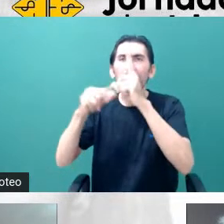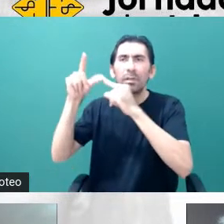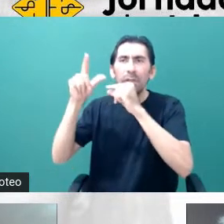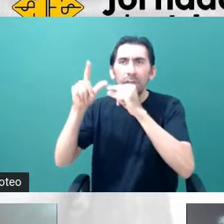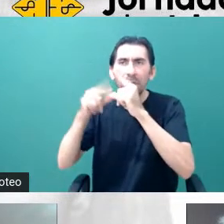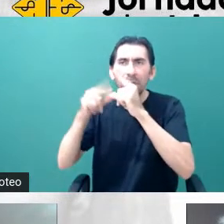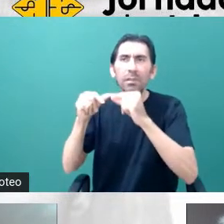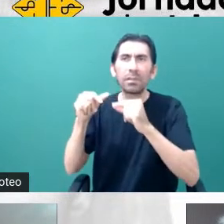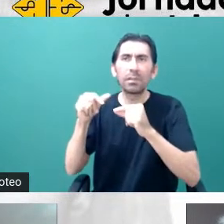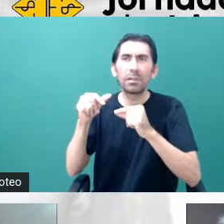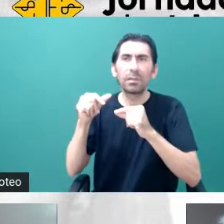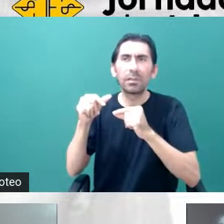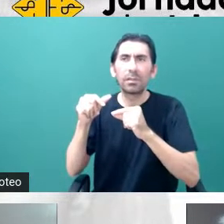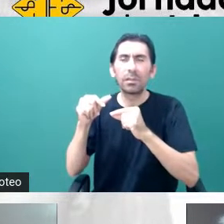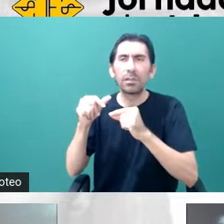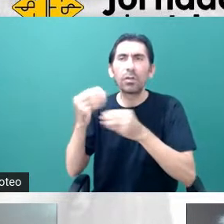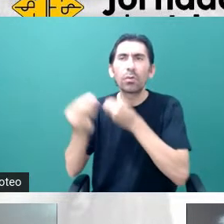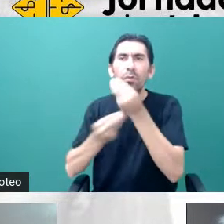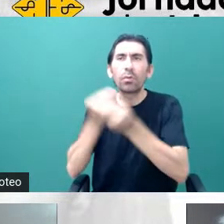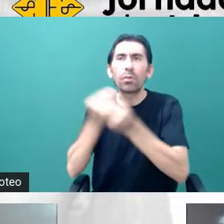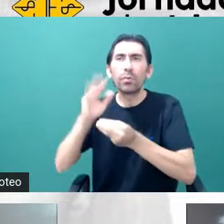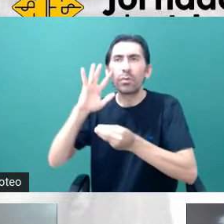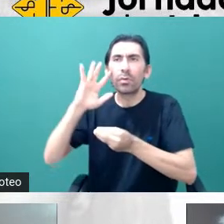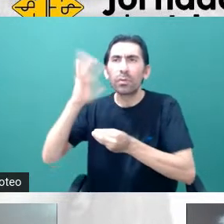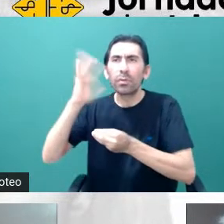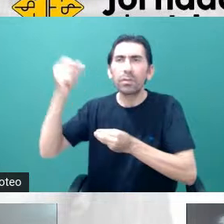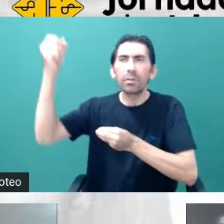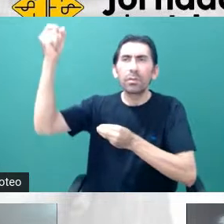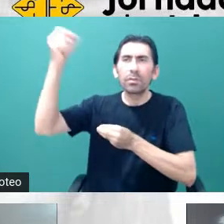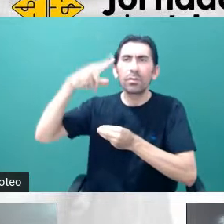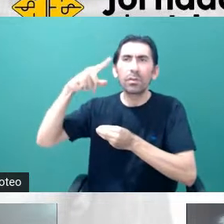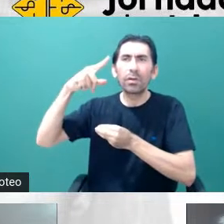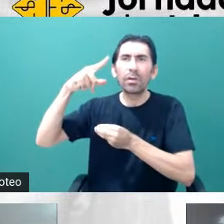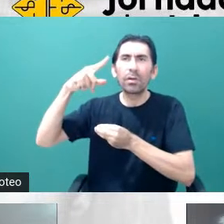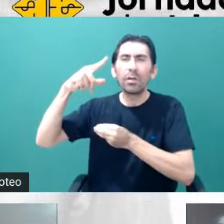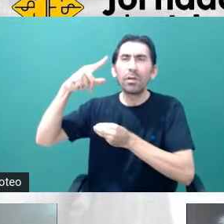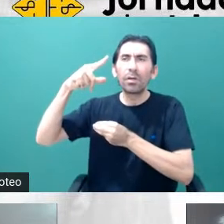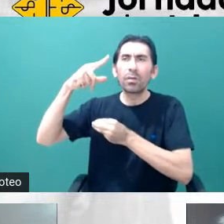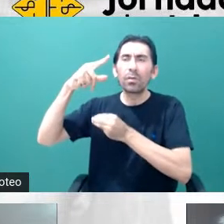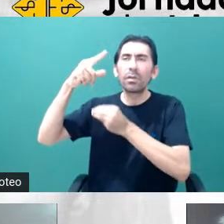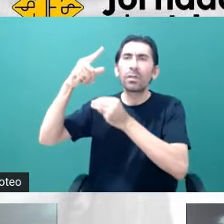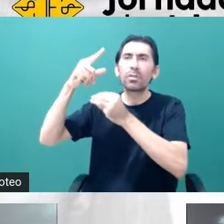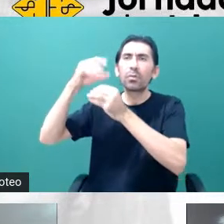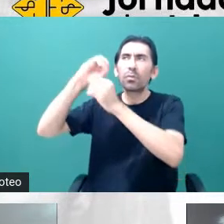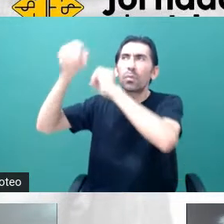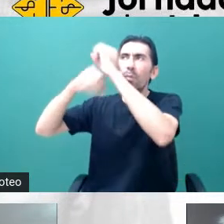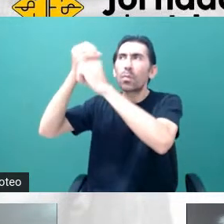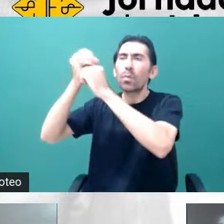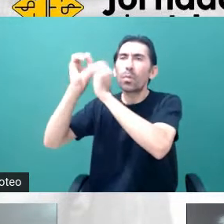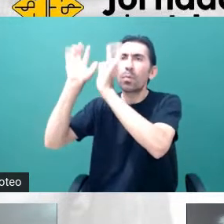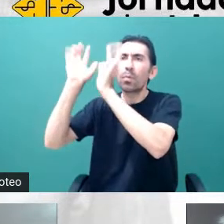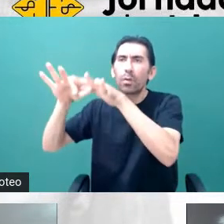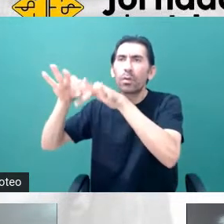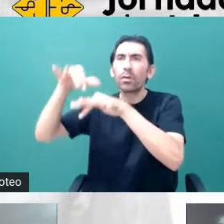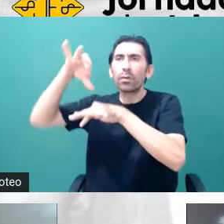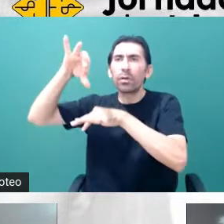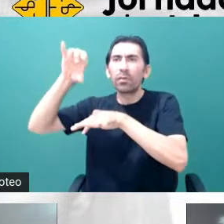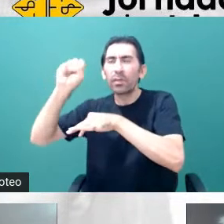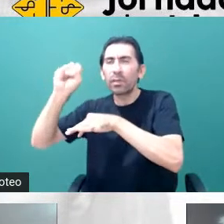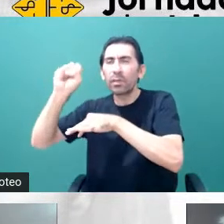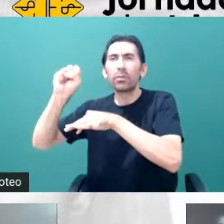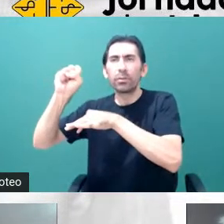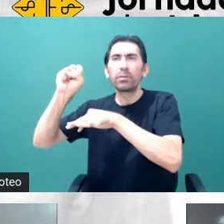O que vai acontecer com o Sol quando acabar o seu combustível nuclear e com 98% das estrelas.